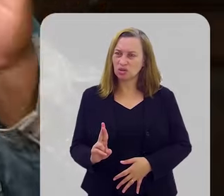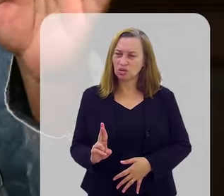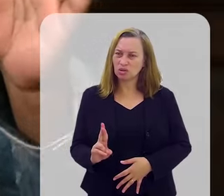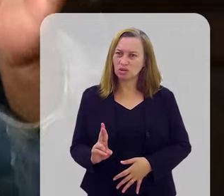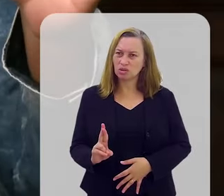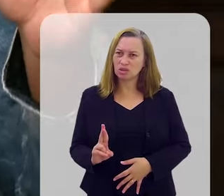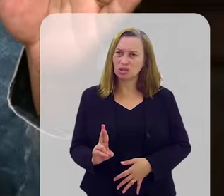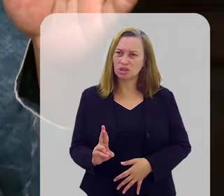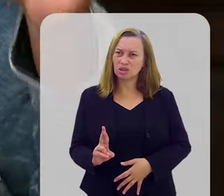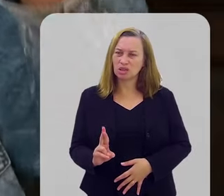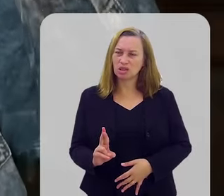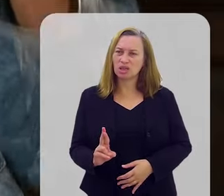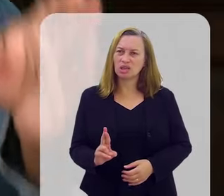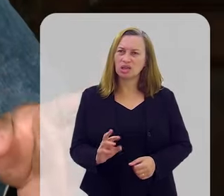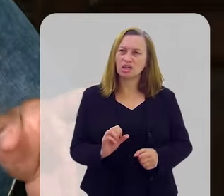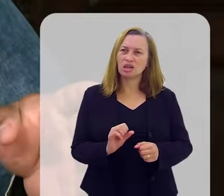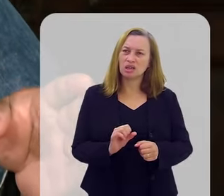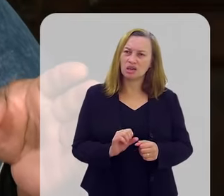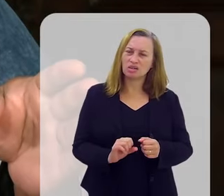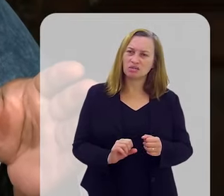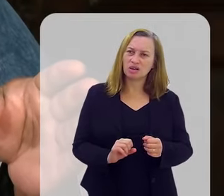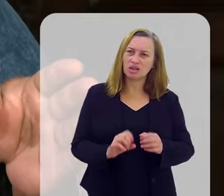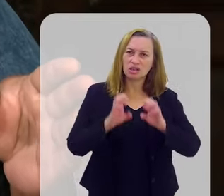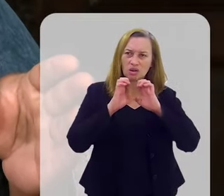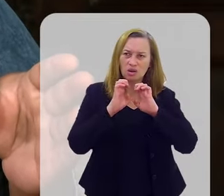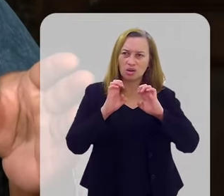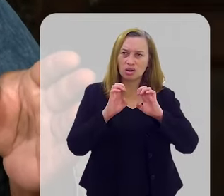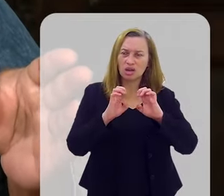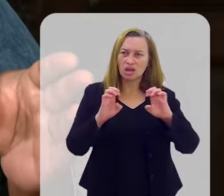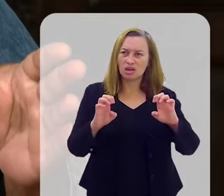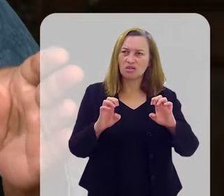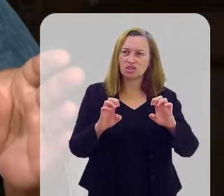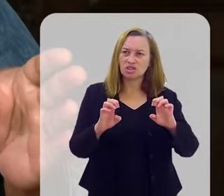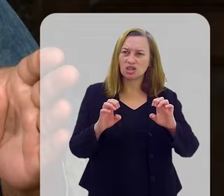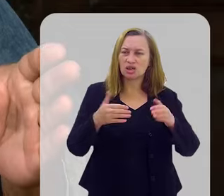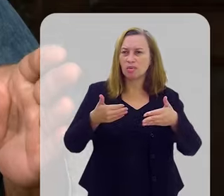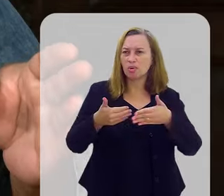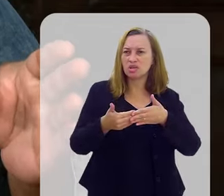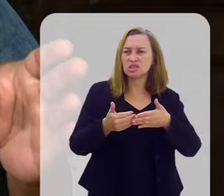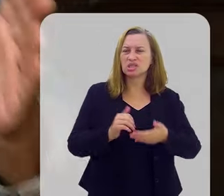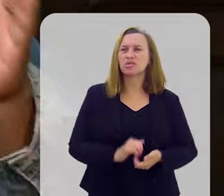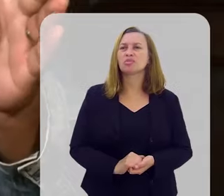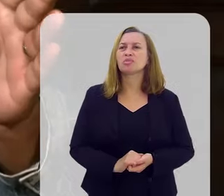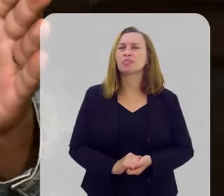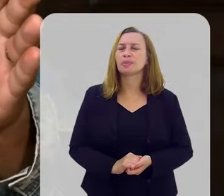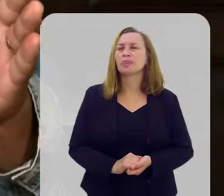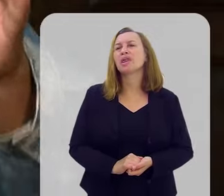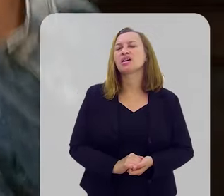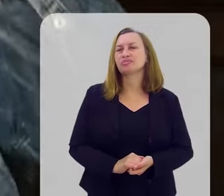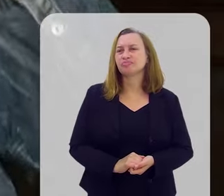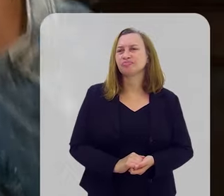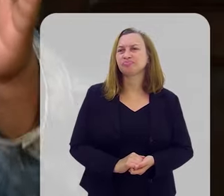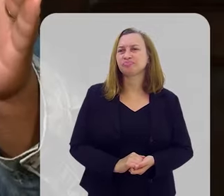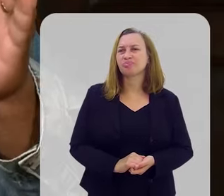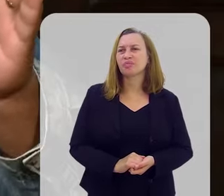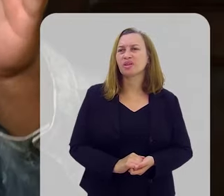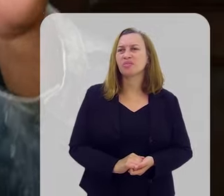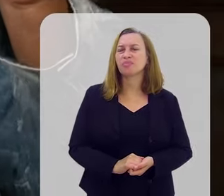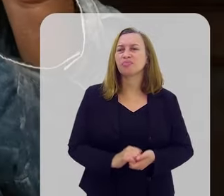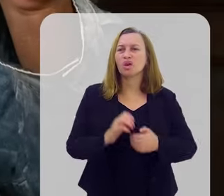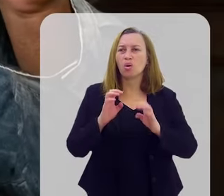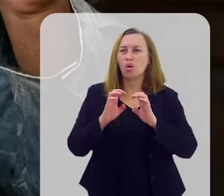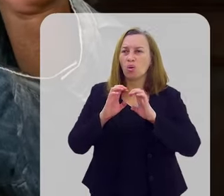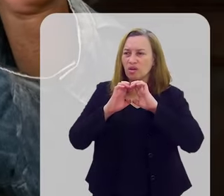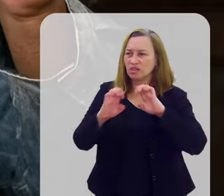a religião, ela afasta. O Evangelho aproxima. Ela te faz ser religioso. Entendeu? Essa é a diferença. Essa é a O Evangelho faz você